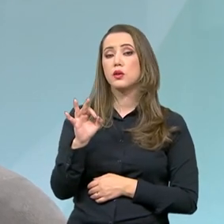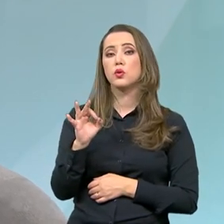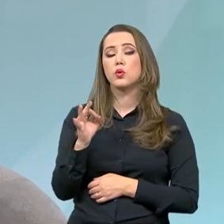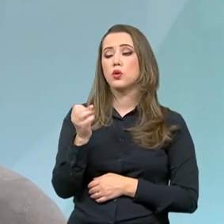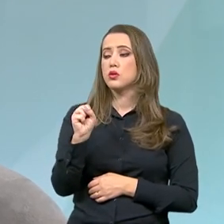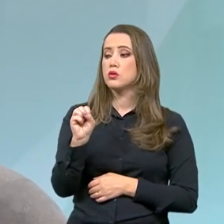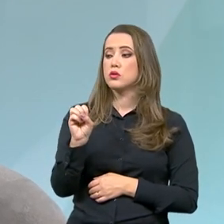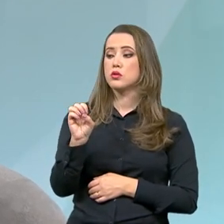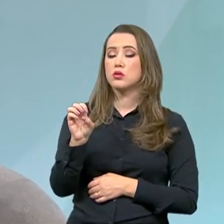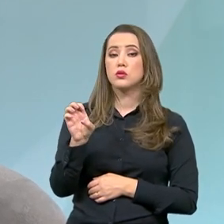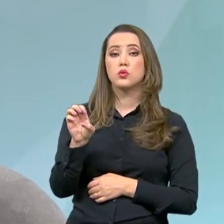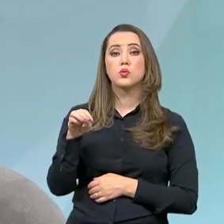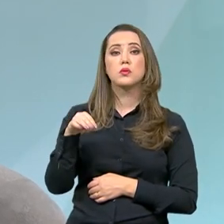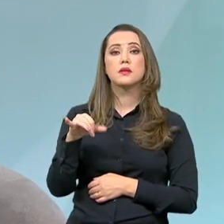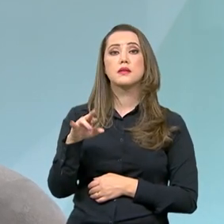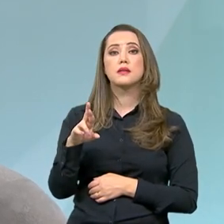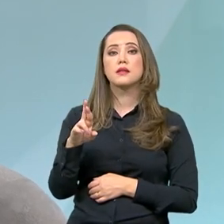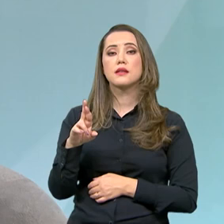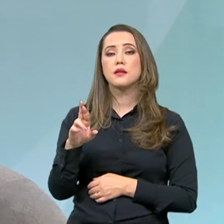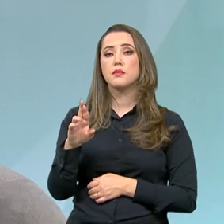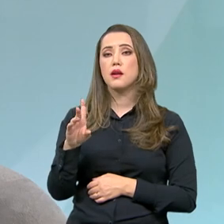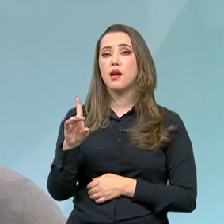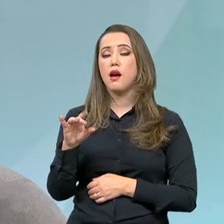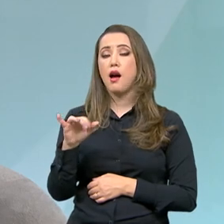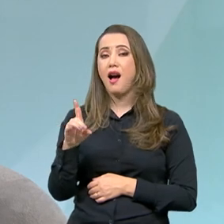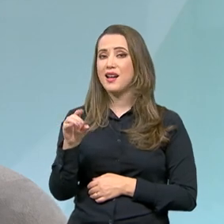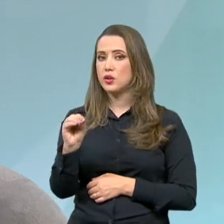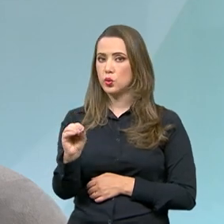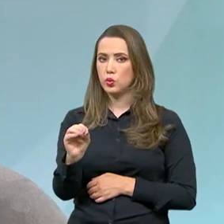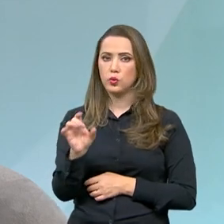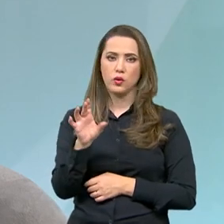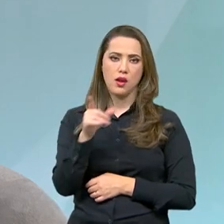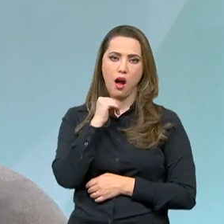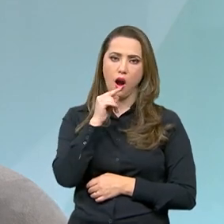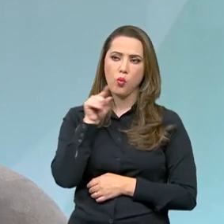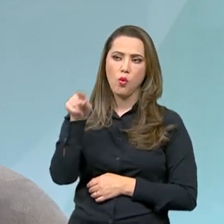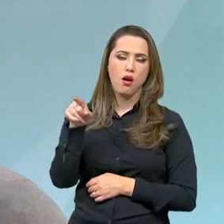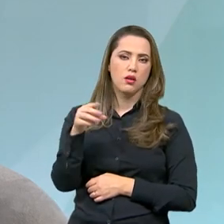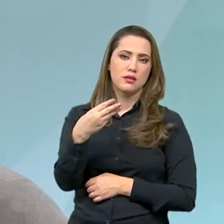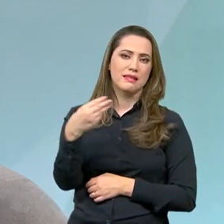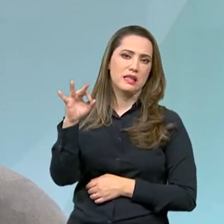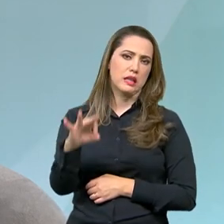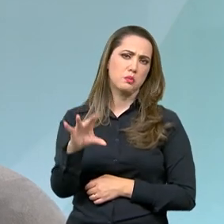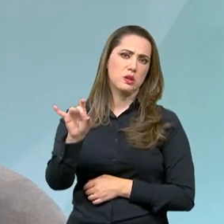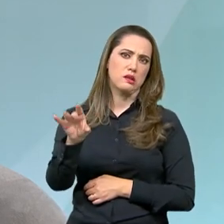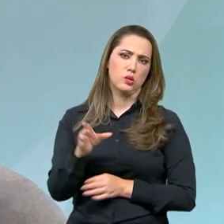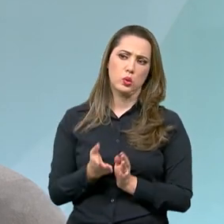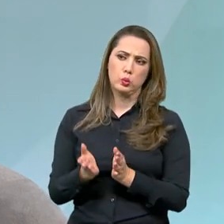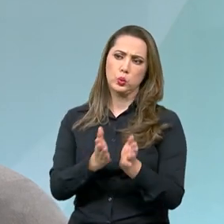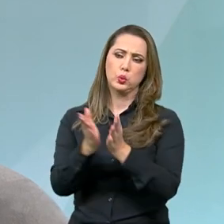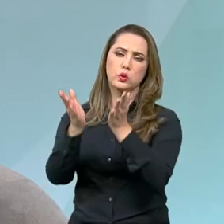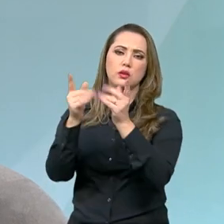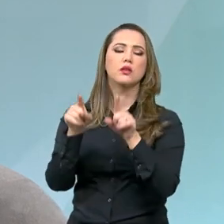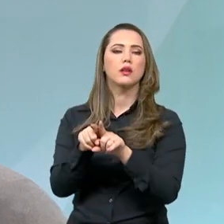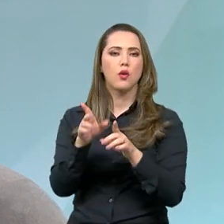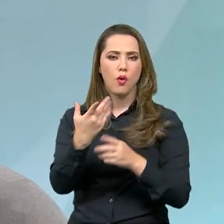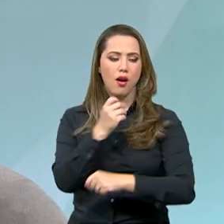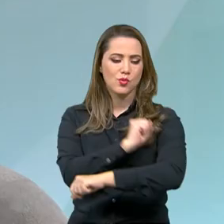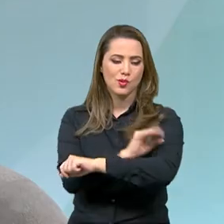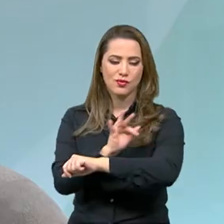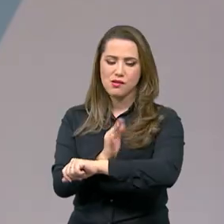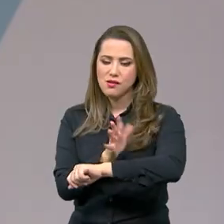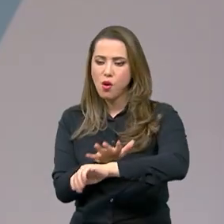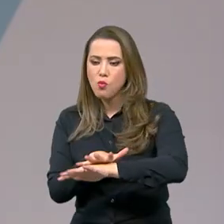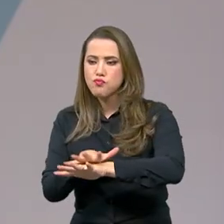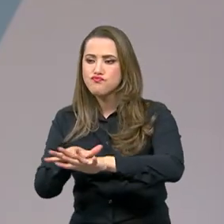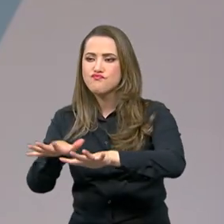hídrica só nesses locais. Então, a transposição de São Francisco está realmente emancipando a população do Nordeste Sete trituronal.